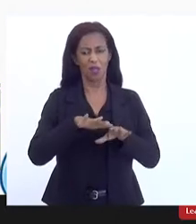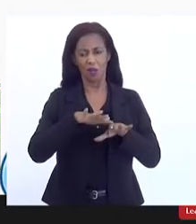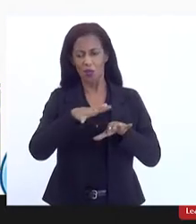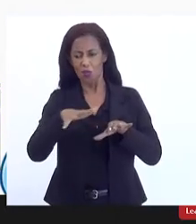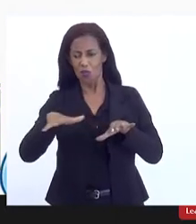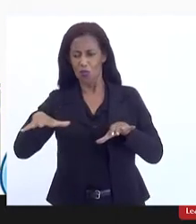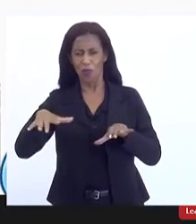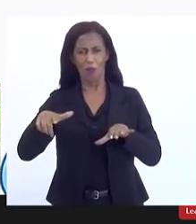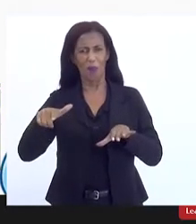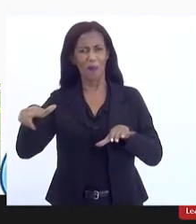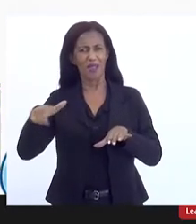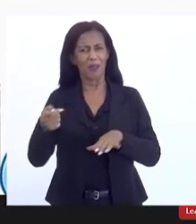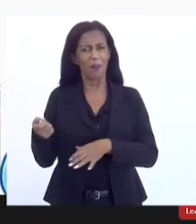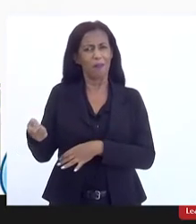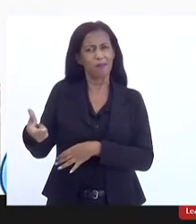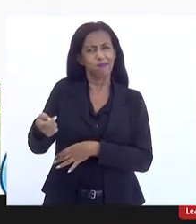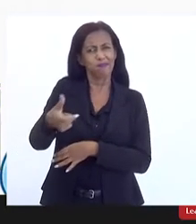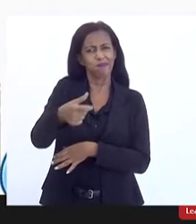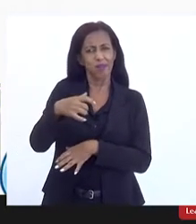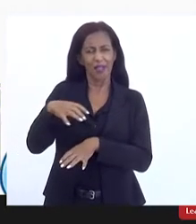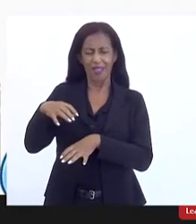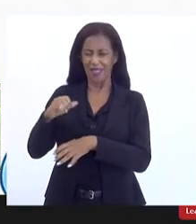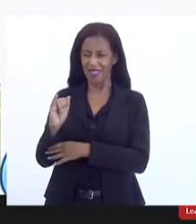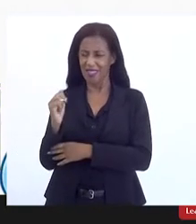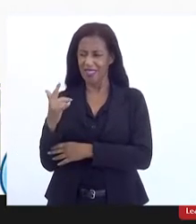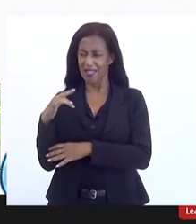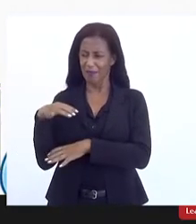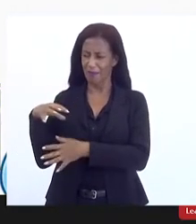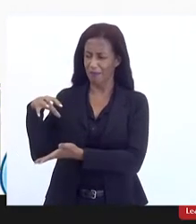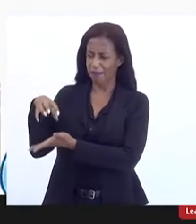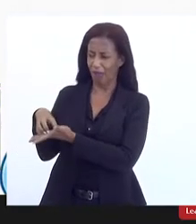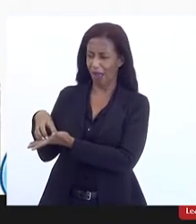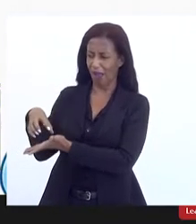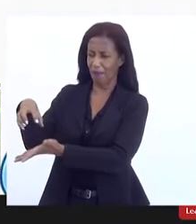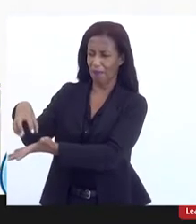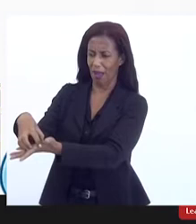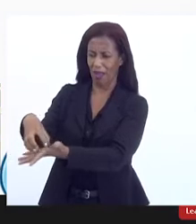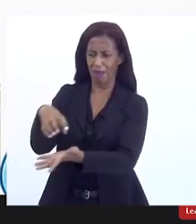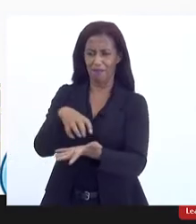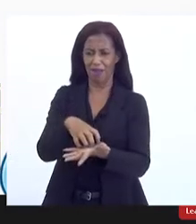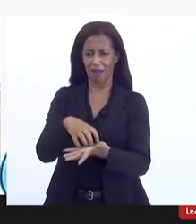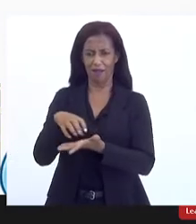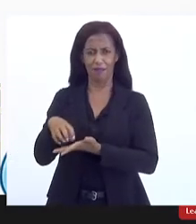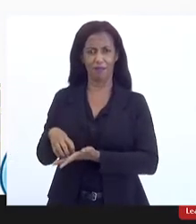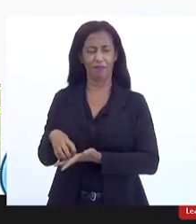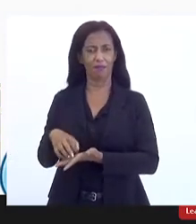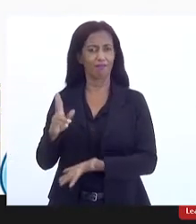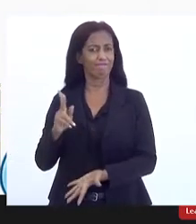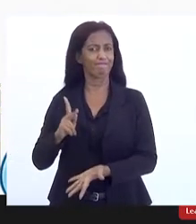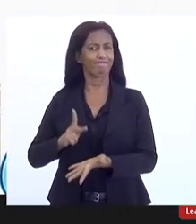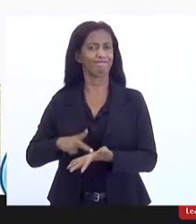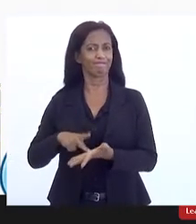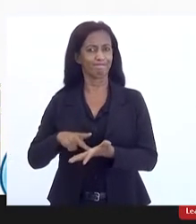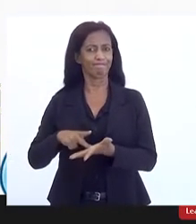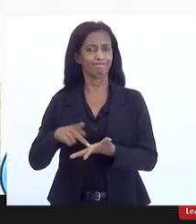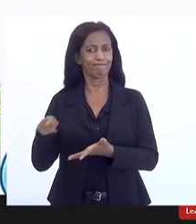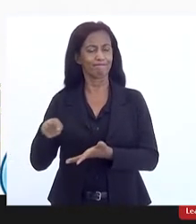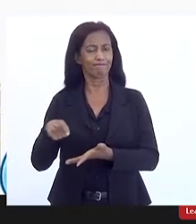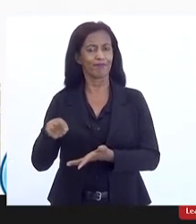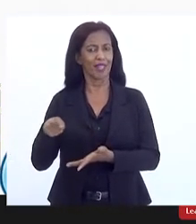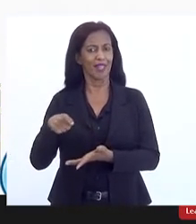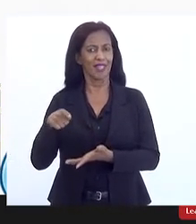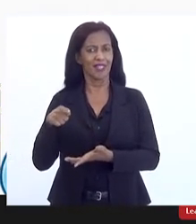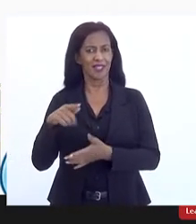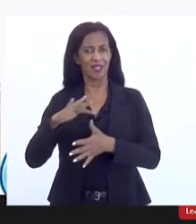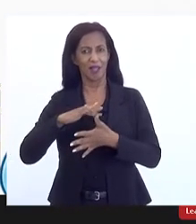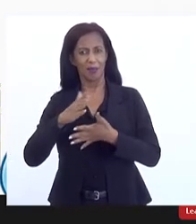ilhas e é incrível a realidade ambiental da Mata Atlântica está muito bem